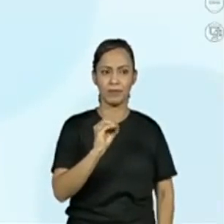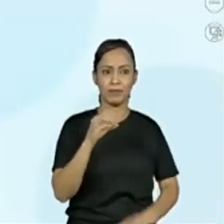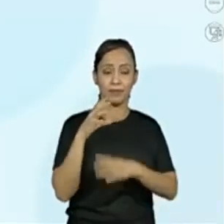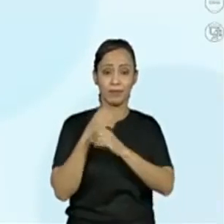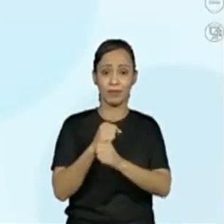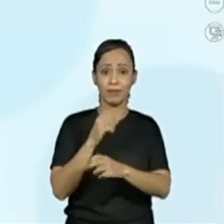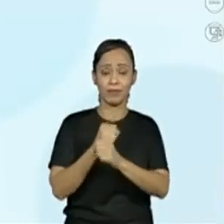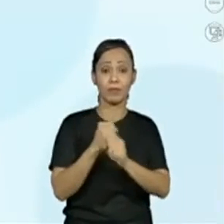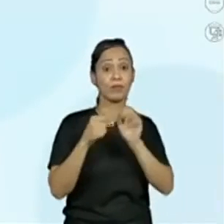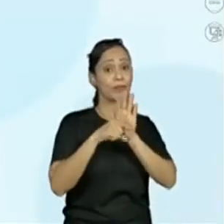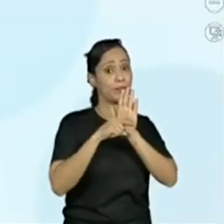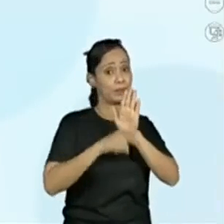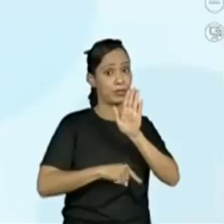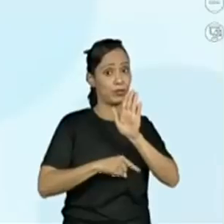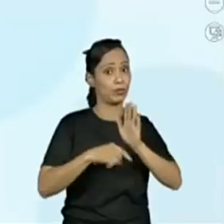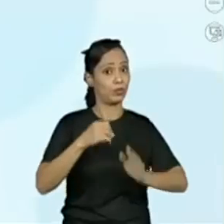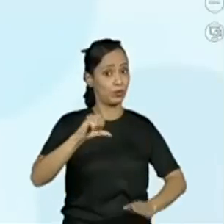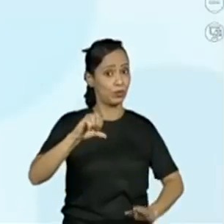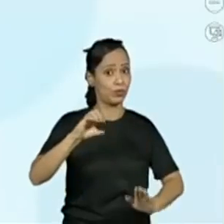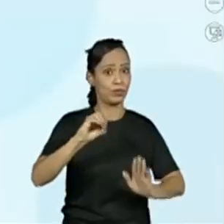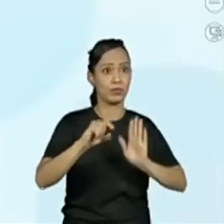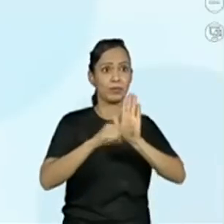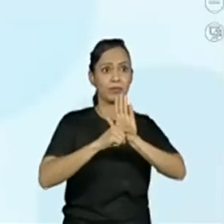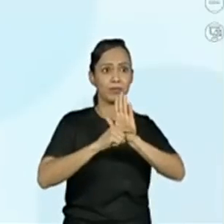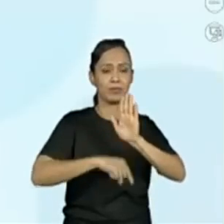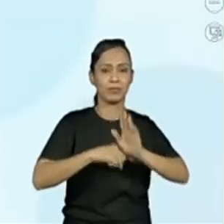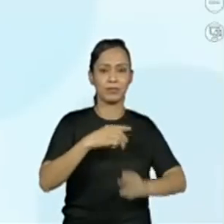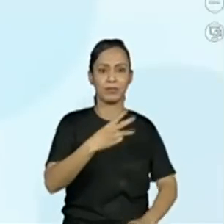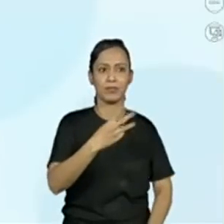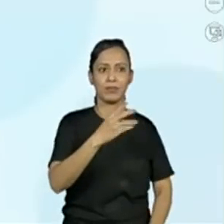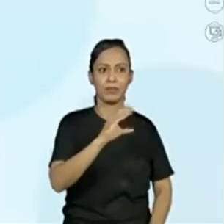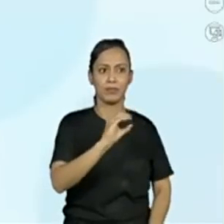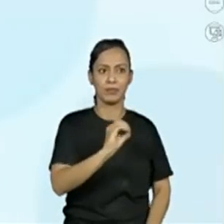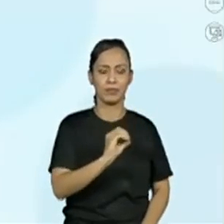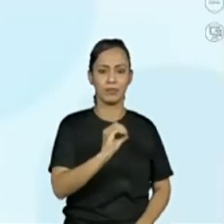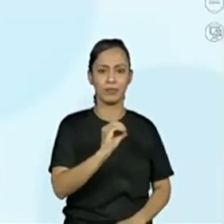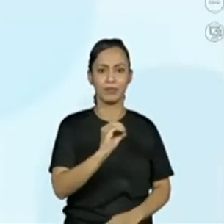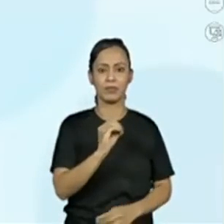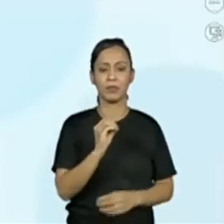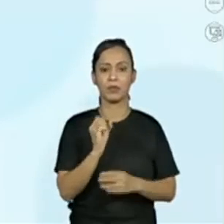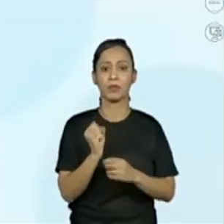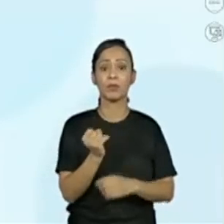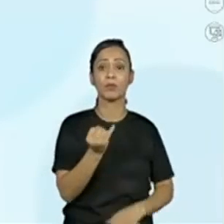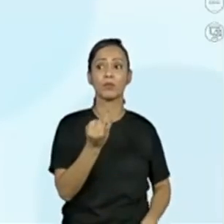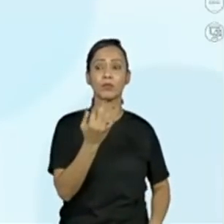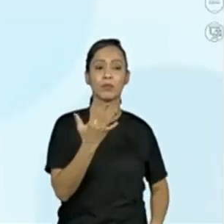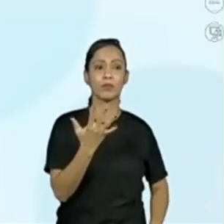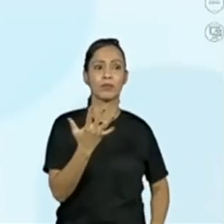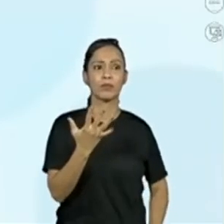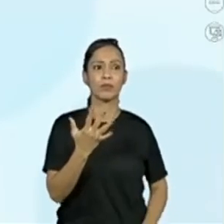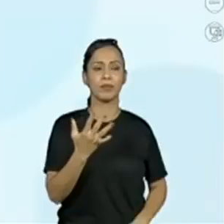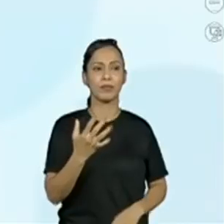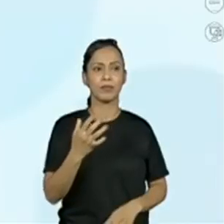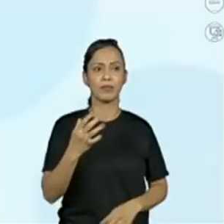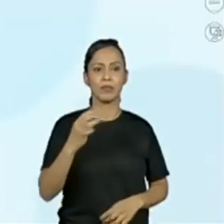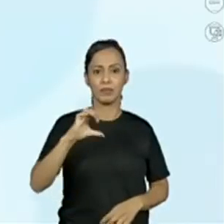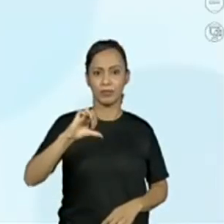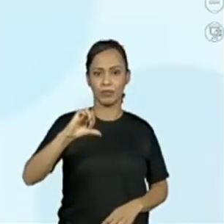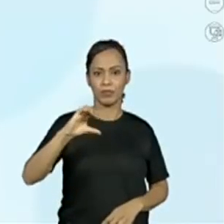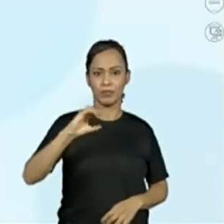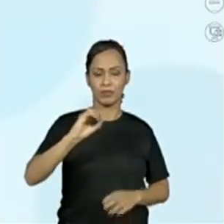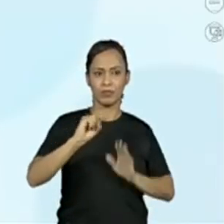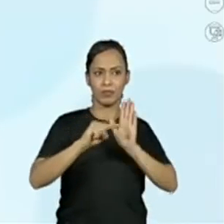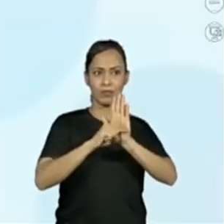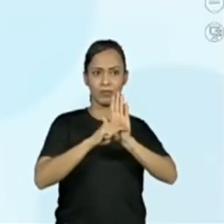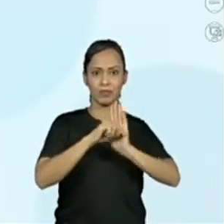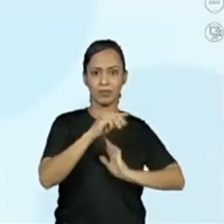Sabe uma forma que fica muito simples de fazer? Como a Procristina tinha falado ali, que as dezenas são cheias, são números arredondados?